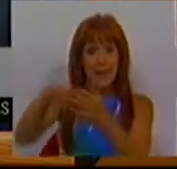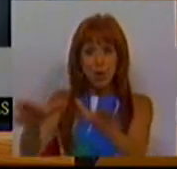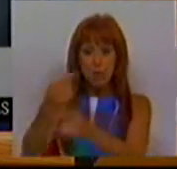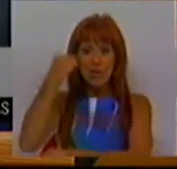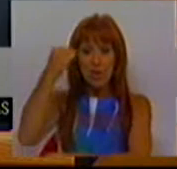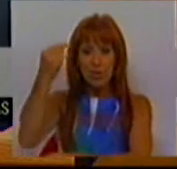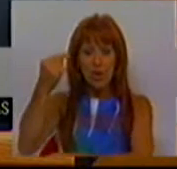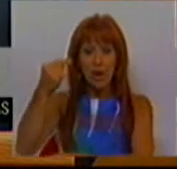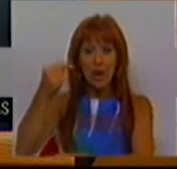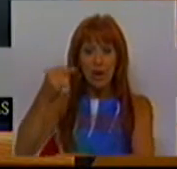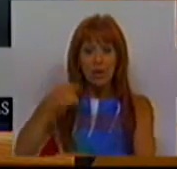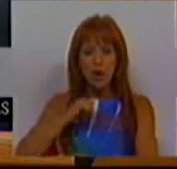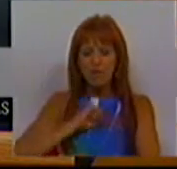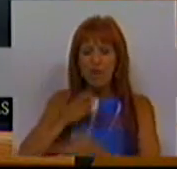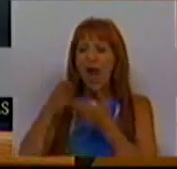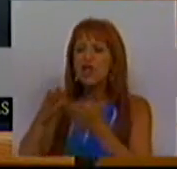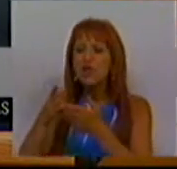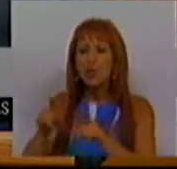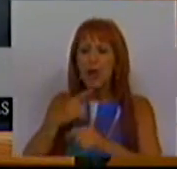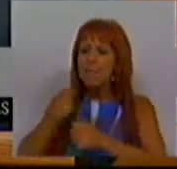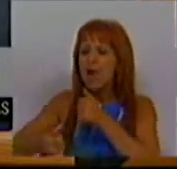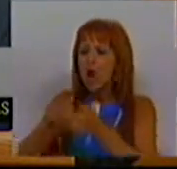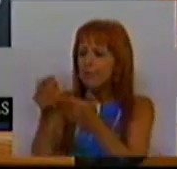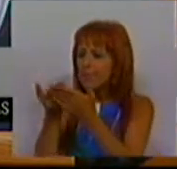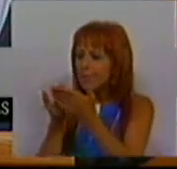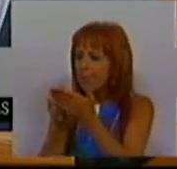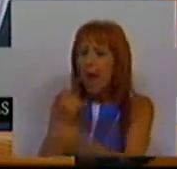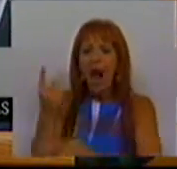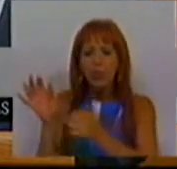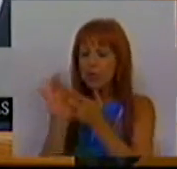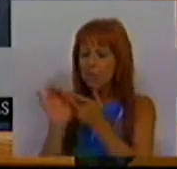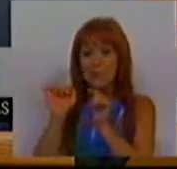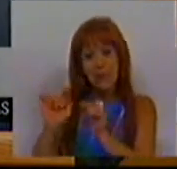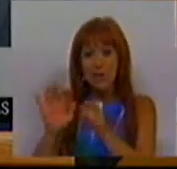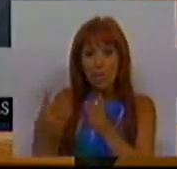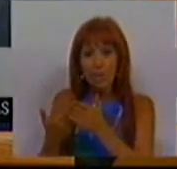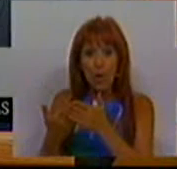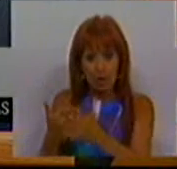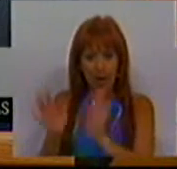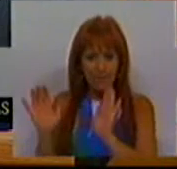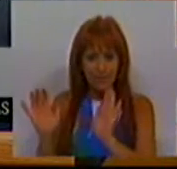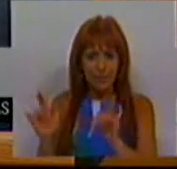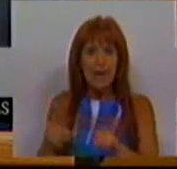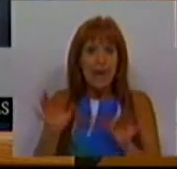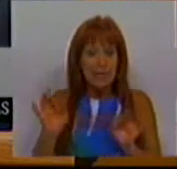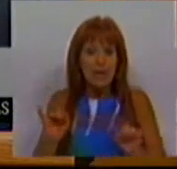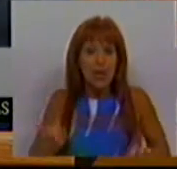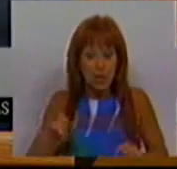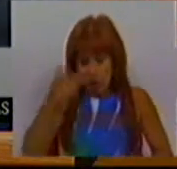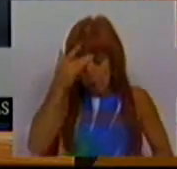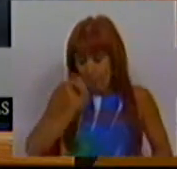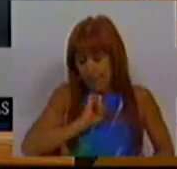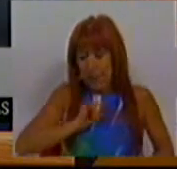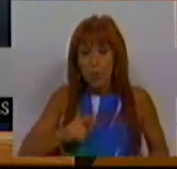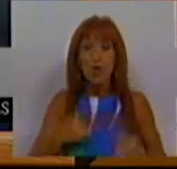Comissão Especializada os nossos contributos para melhorar alguns aspectos desta proposta. Na certeza que, na nossa